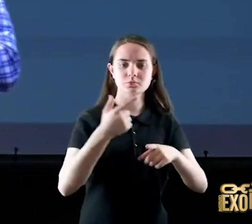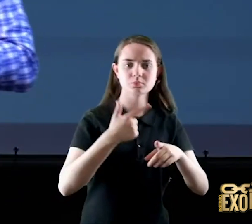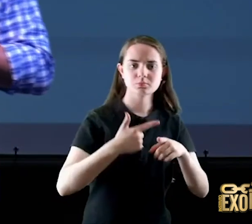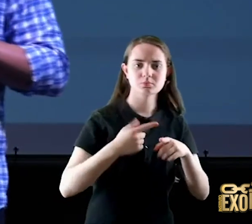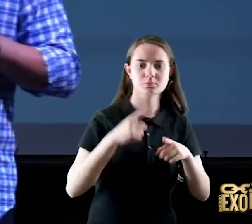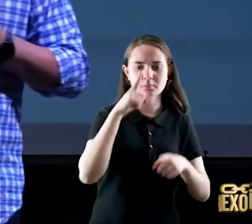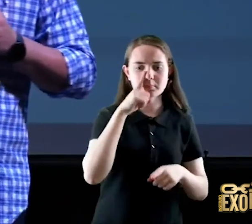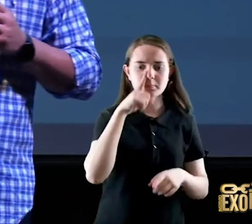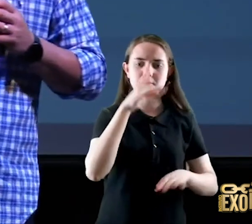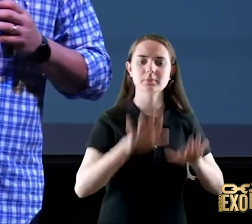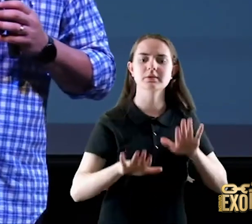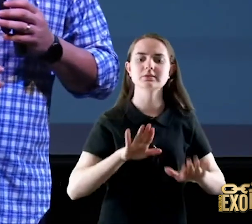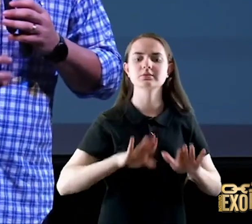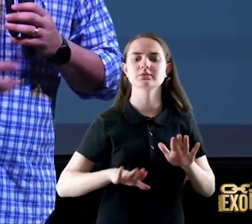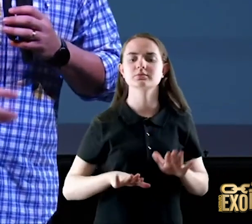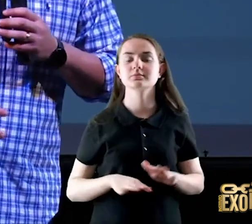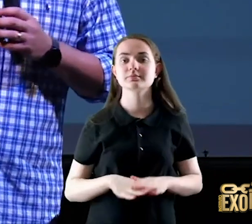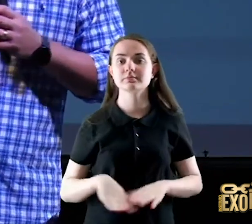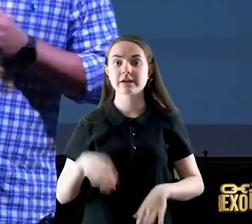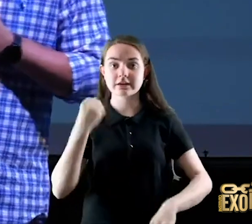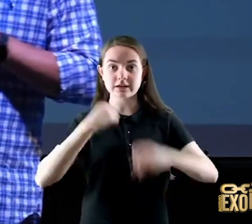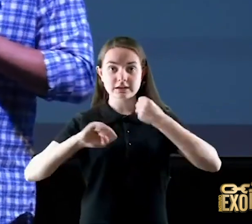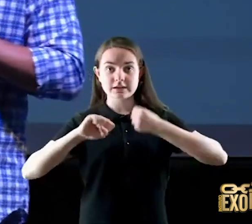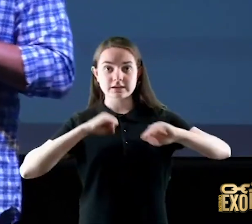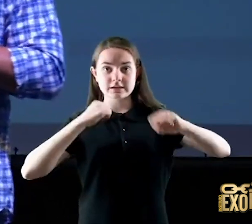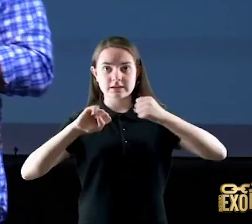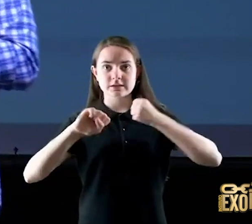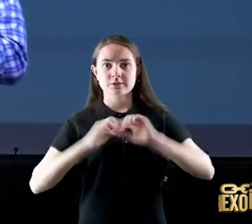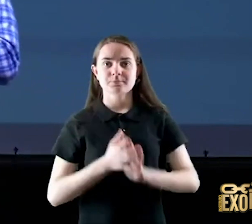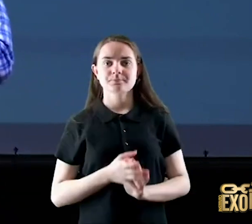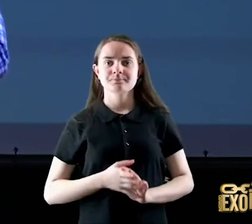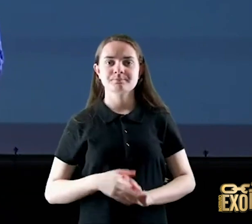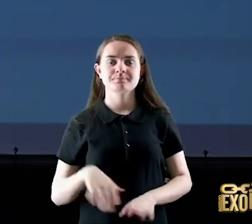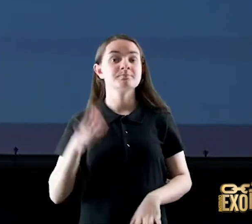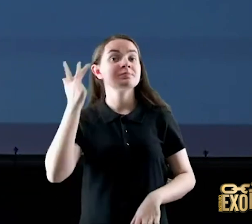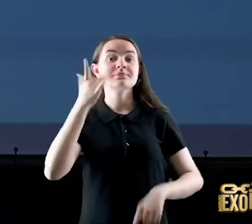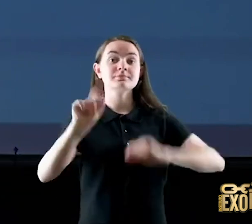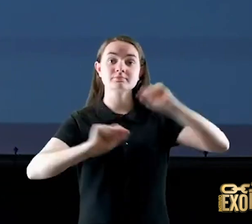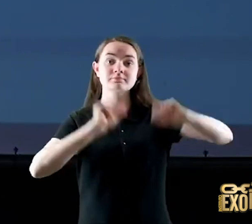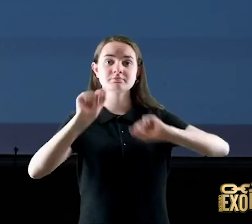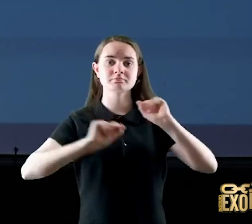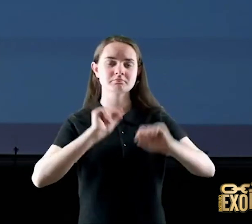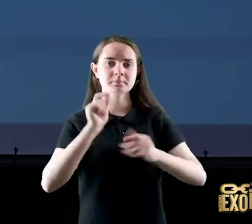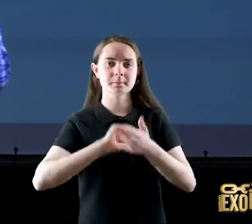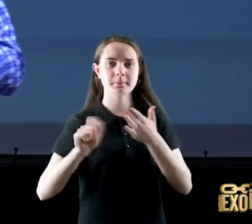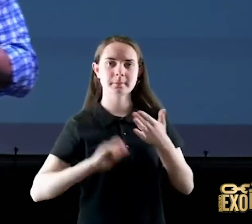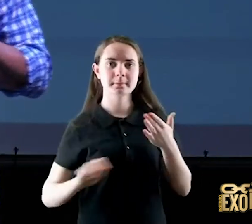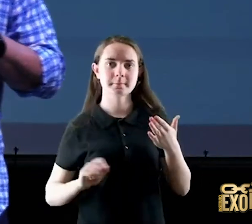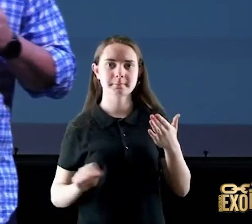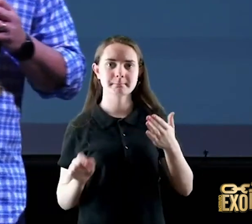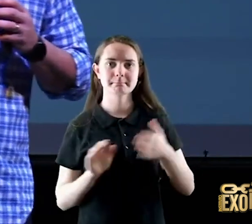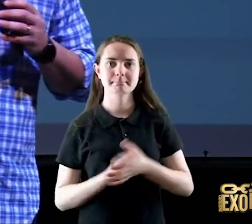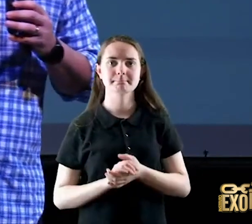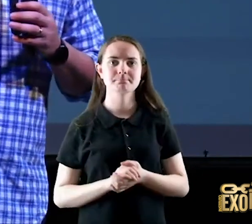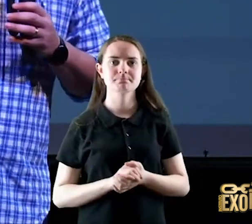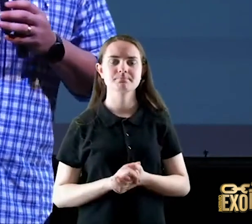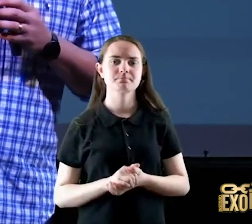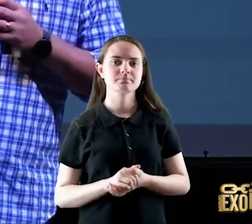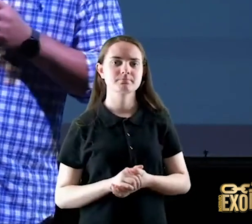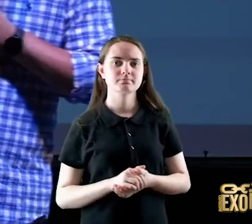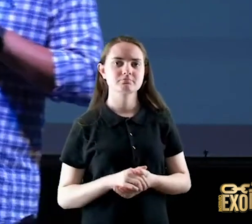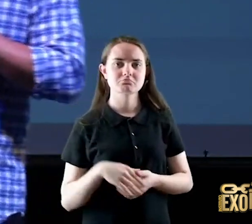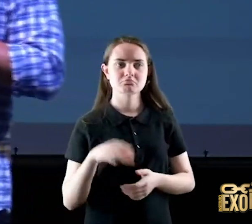esse salmo é interessante que o autor que a gente não sabe quem é é um chamado salmo órfão